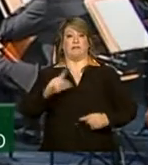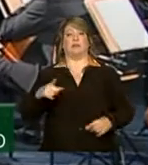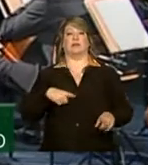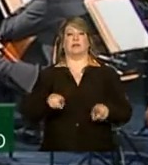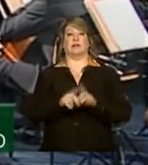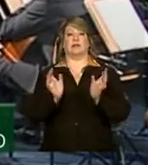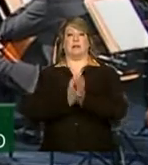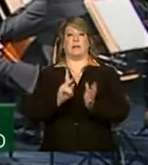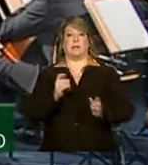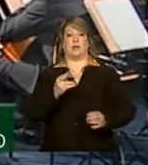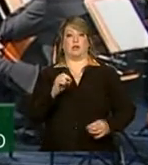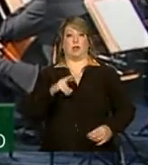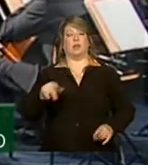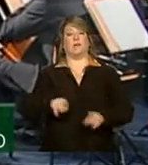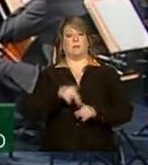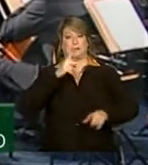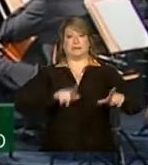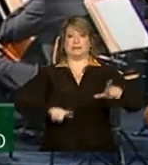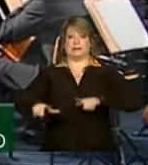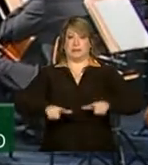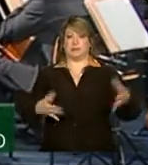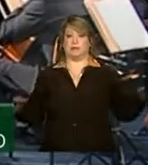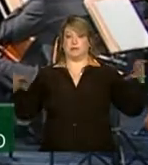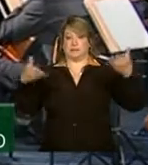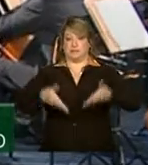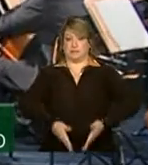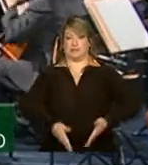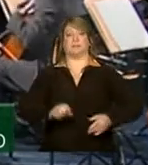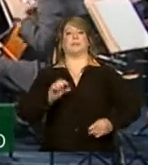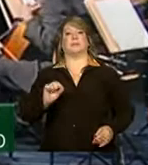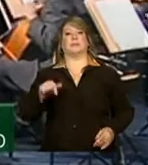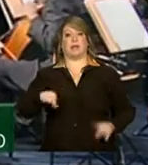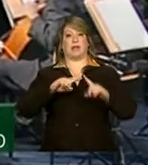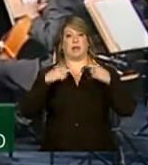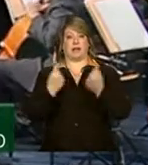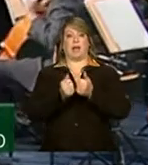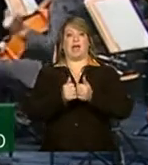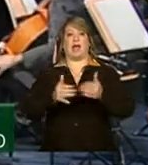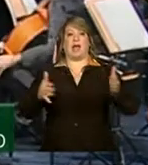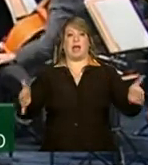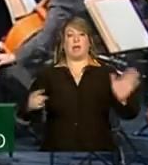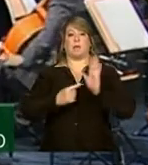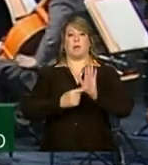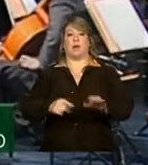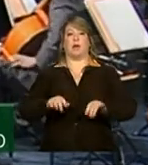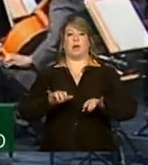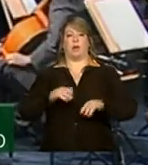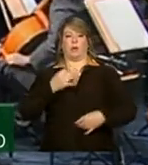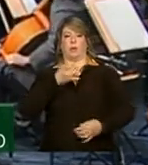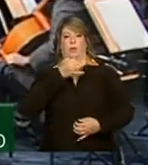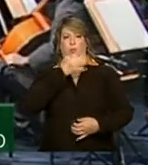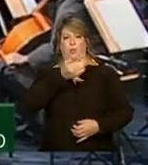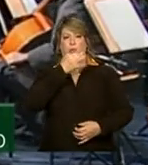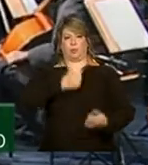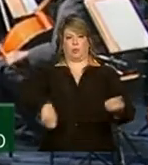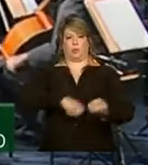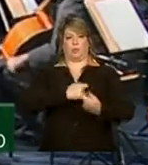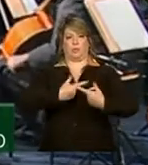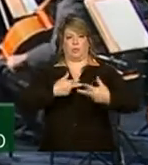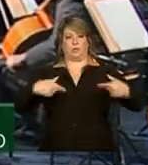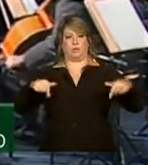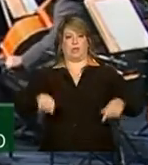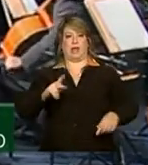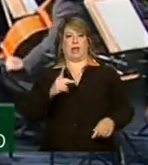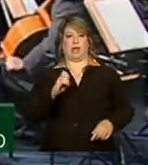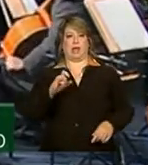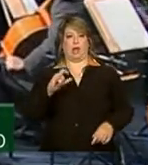patronal e também dos trabalhadores. A cerimônia vai ser aberta com a apresentação da Orquestra Sinfônica de Heliópolis, em